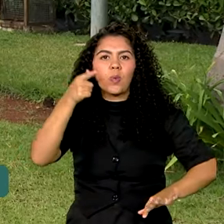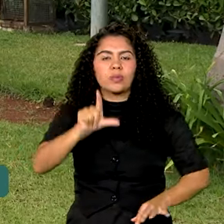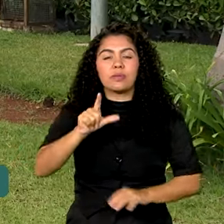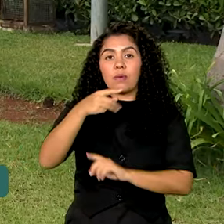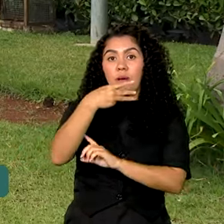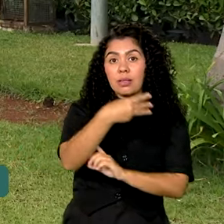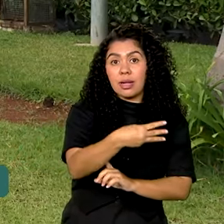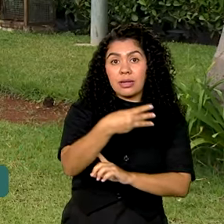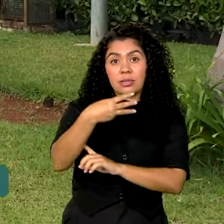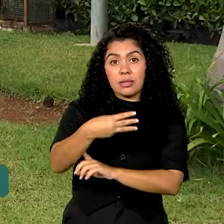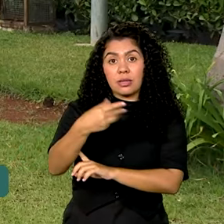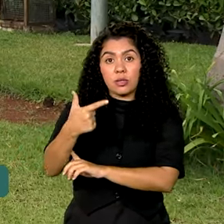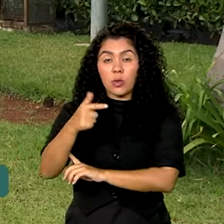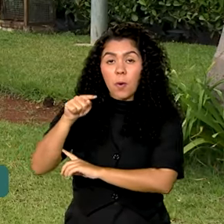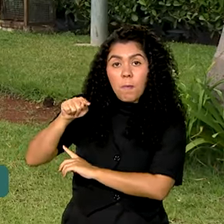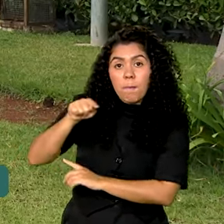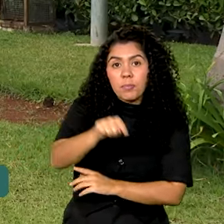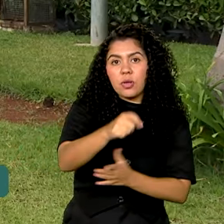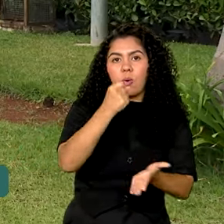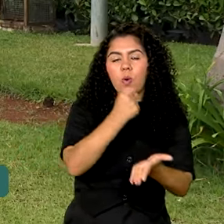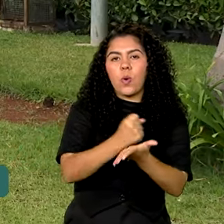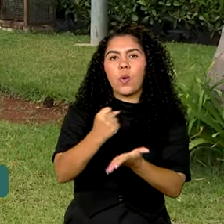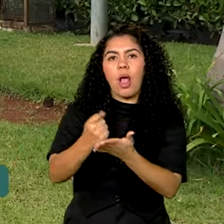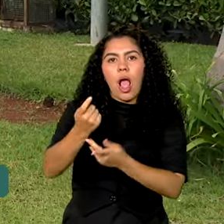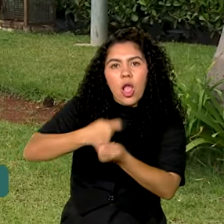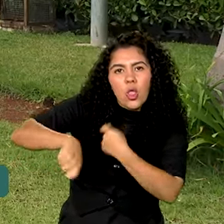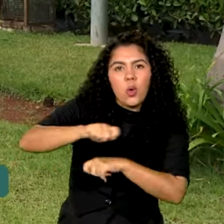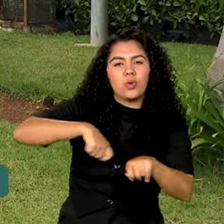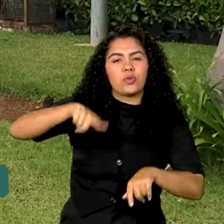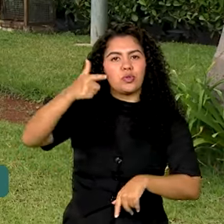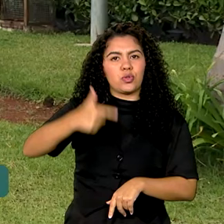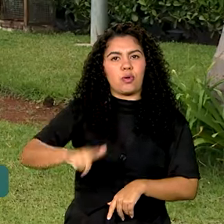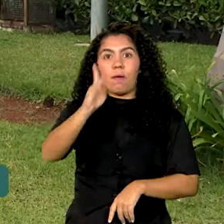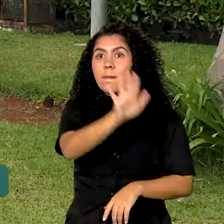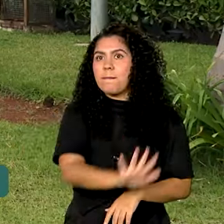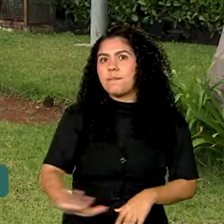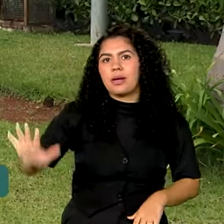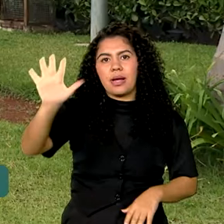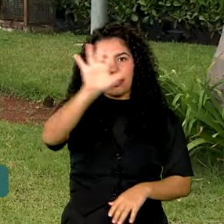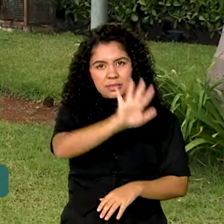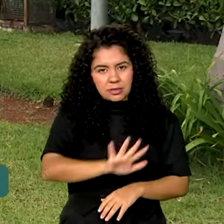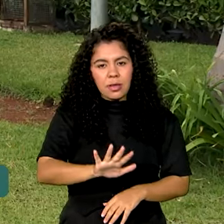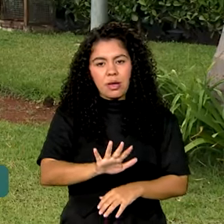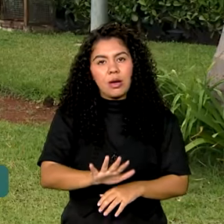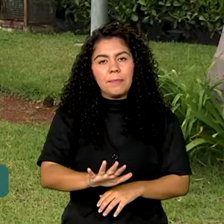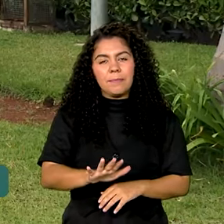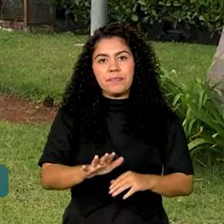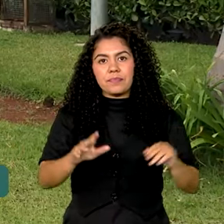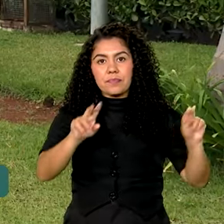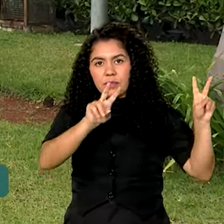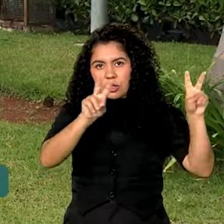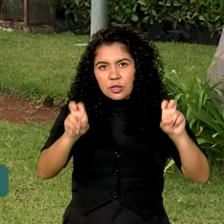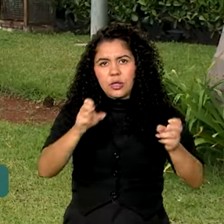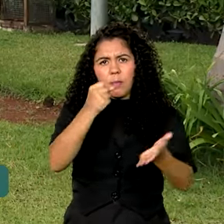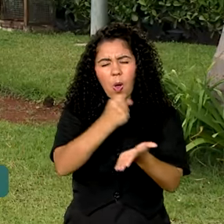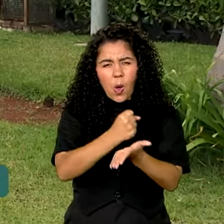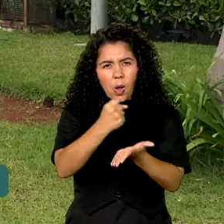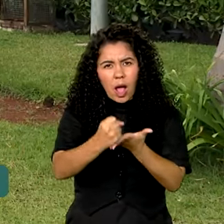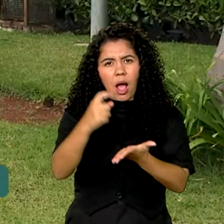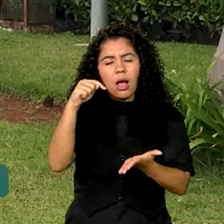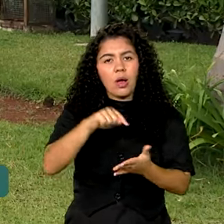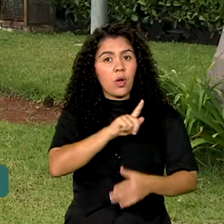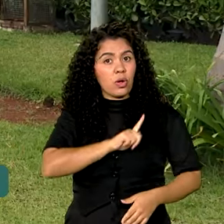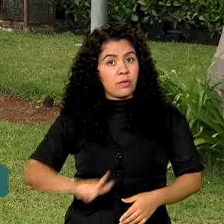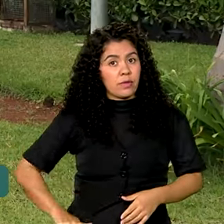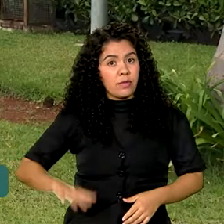mil contratos de renegociação em todo o país. Somente com a entrada desses contratos, o governo